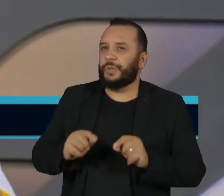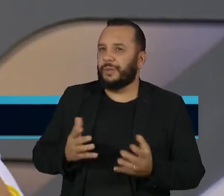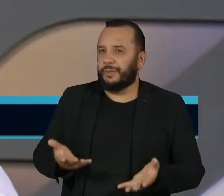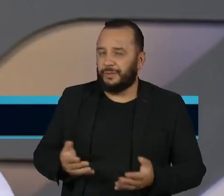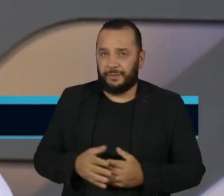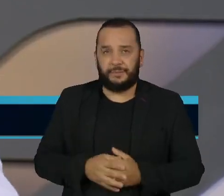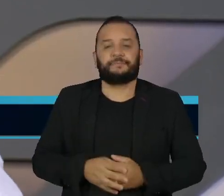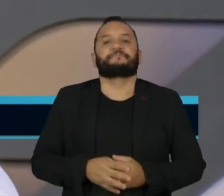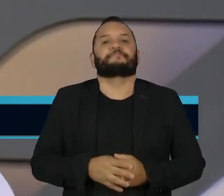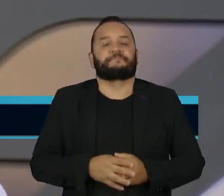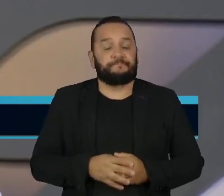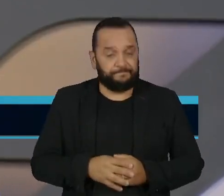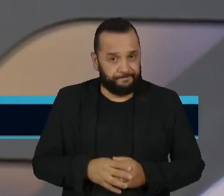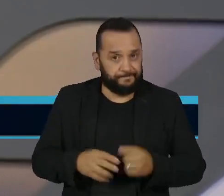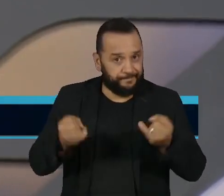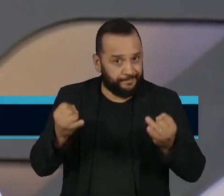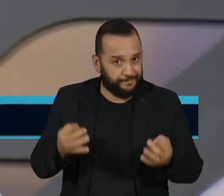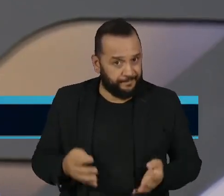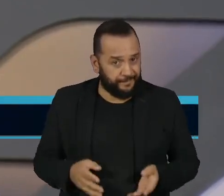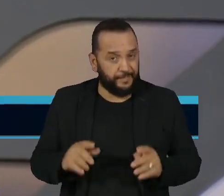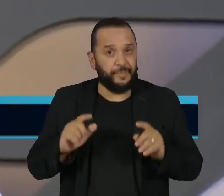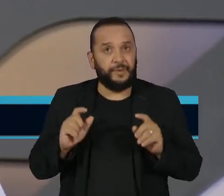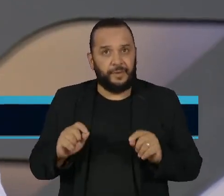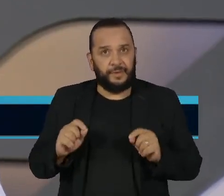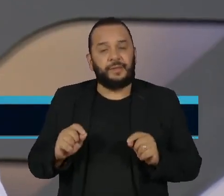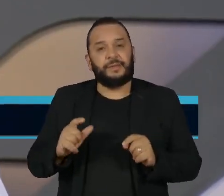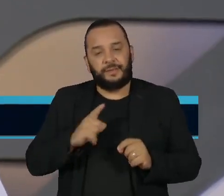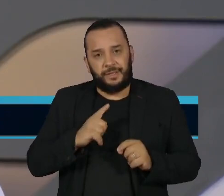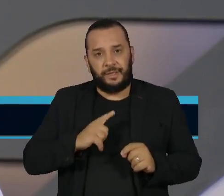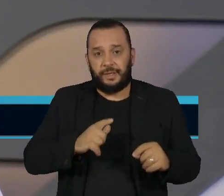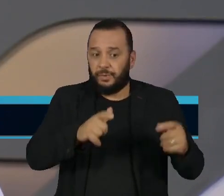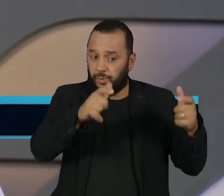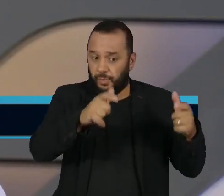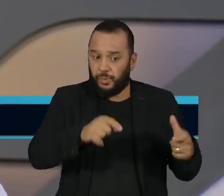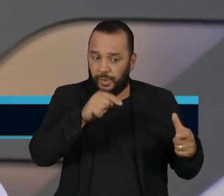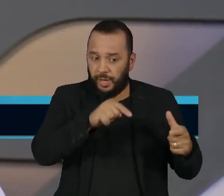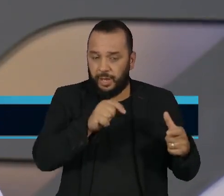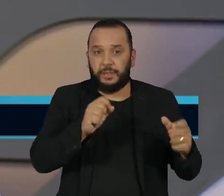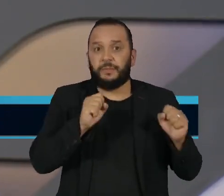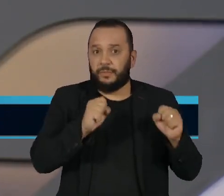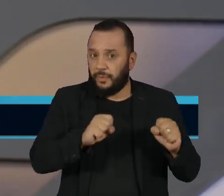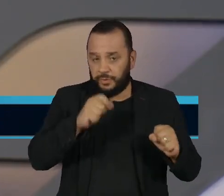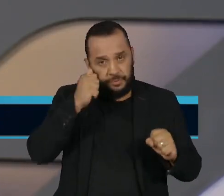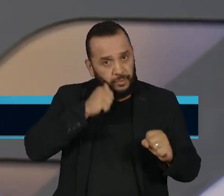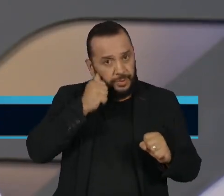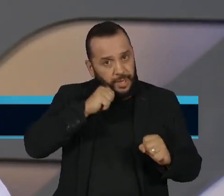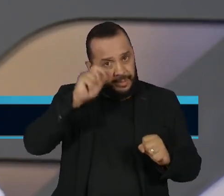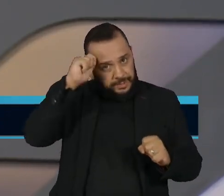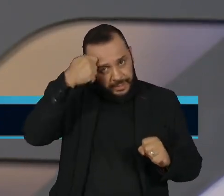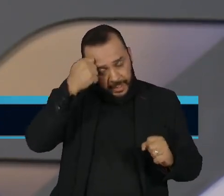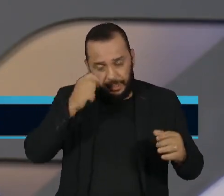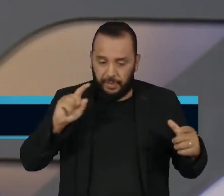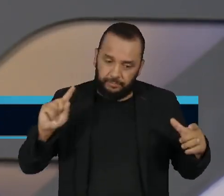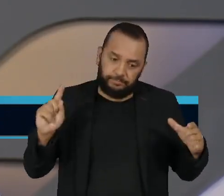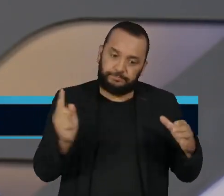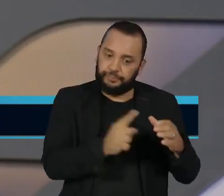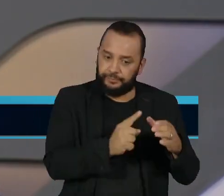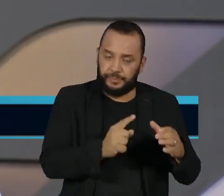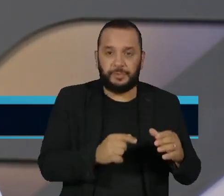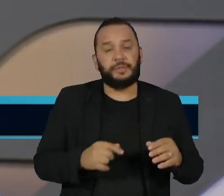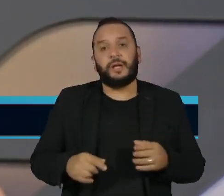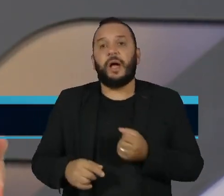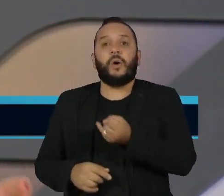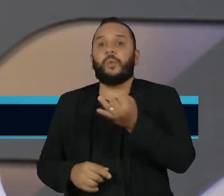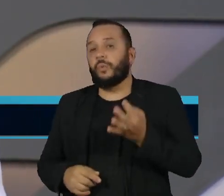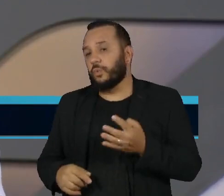afirmando que determinados lugares podem ser ocupados pelas pessoas negras, pelas mulheres negras neste país, determinados lugares, não.